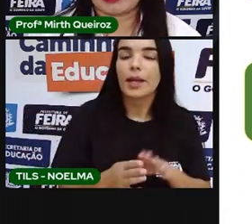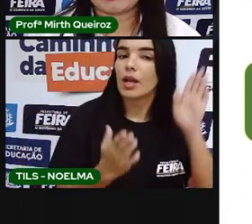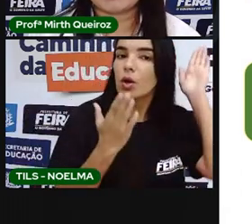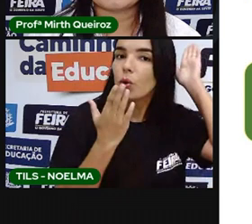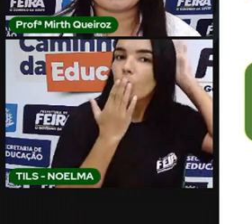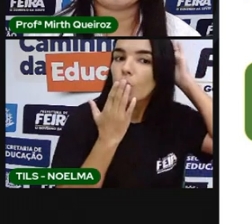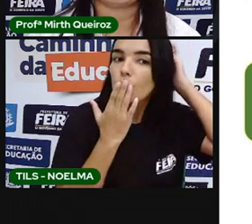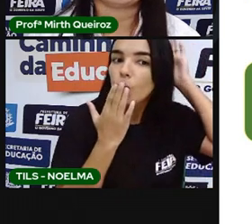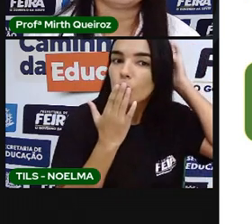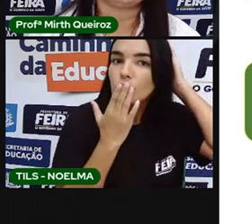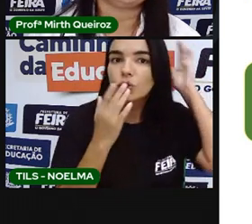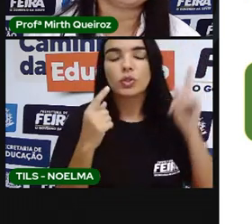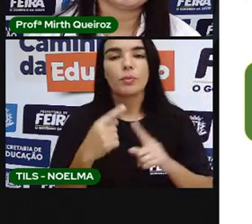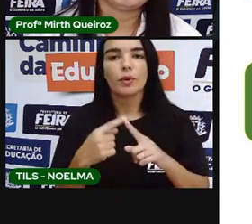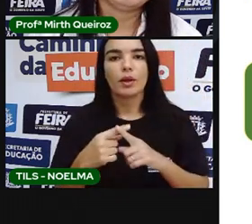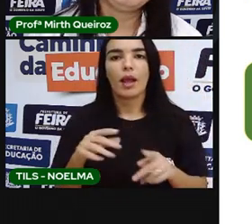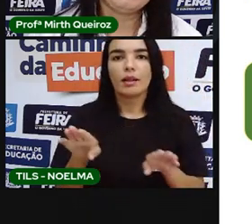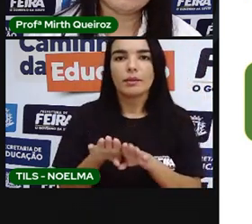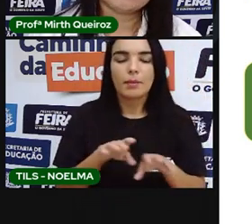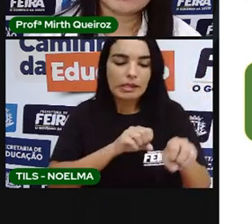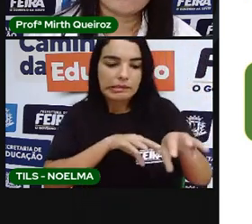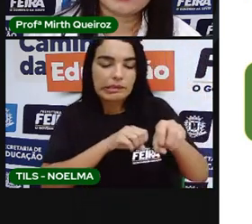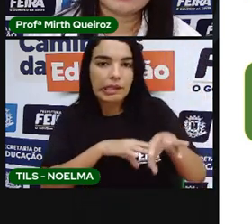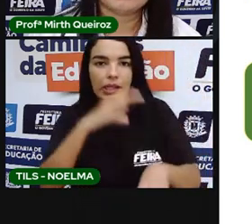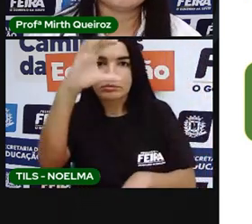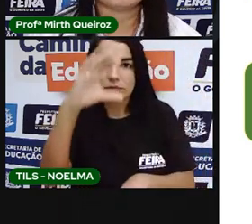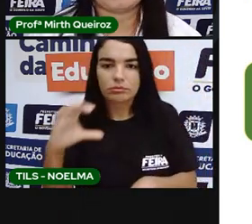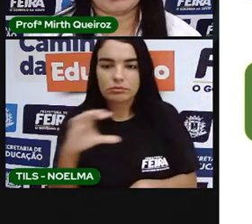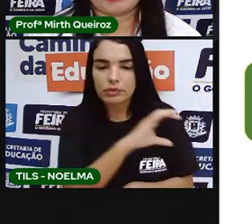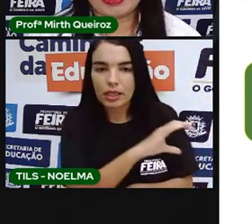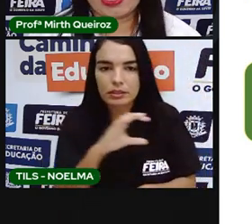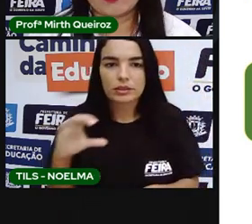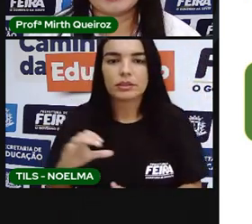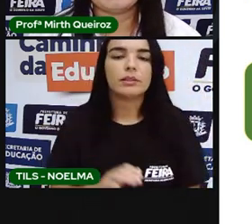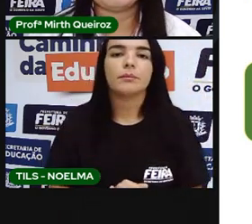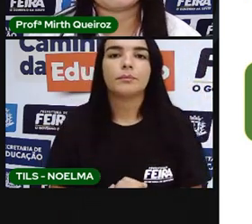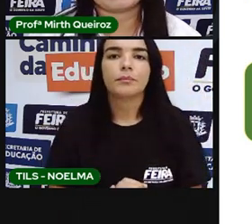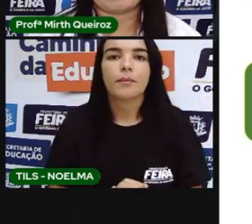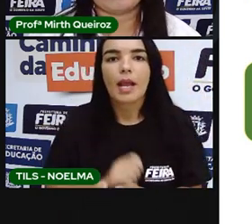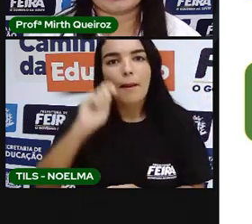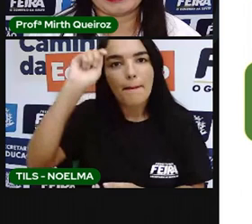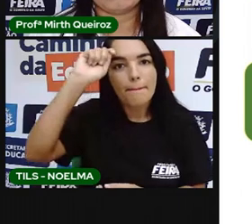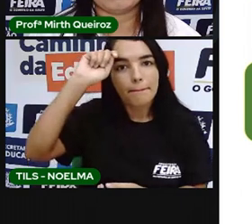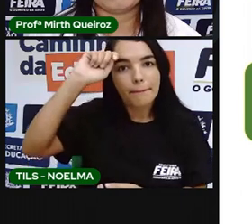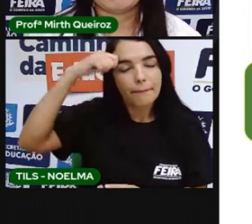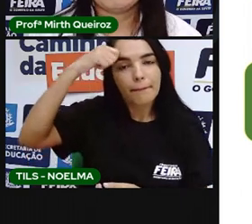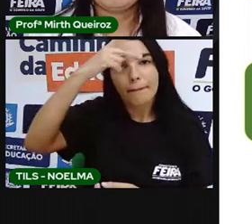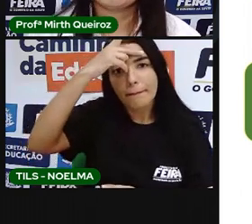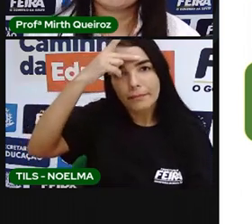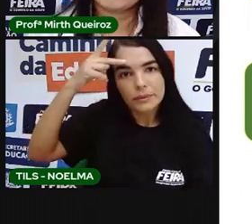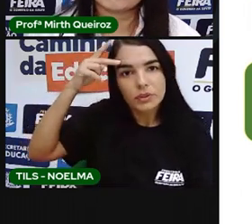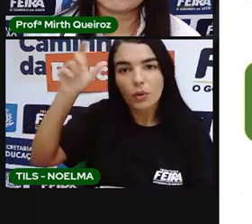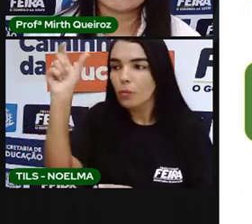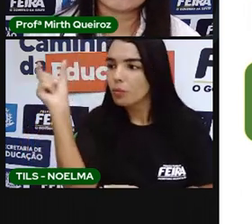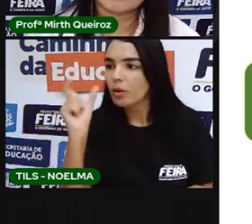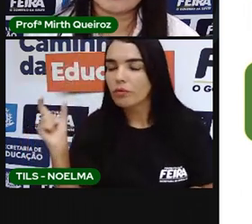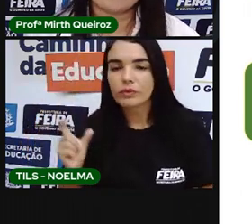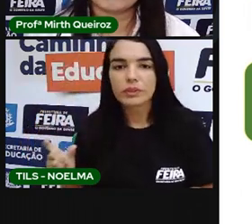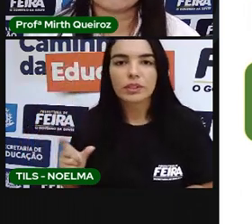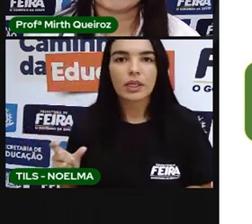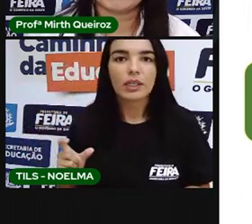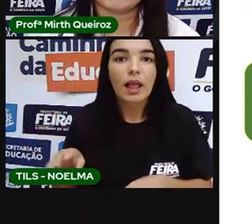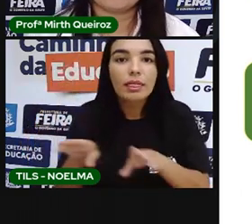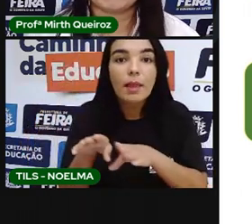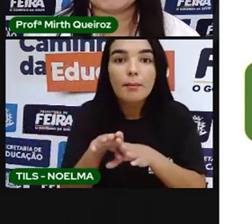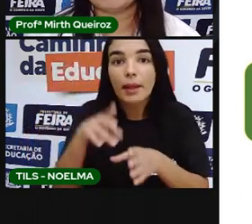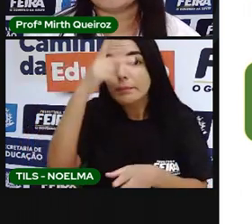os catequizados, né? Negros africanos, que eles eram escravizados. E os mestiços, que era